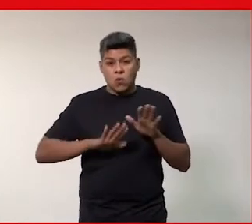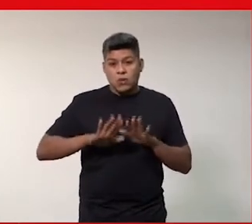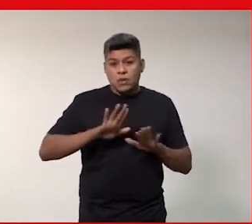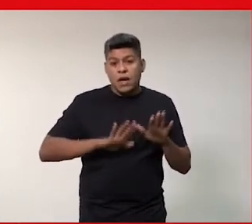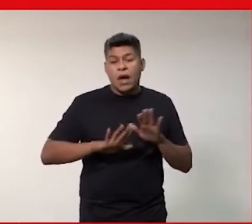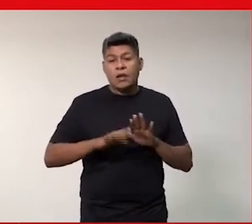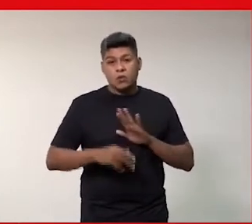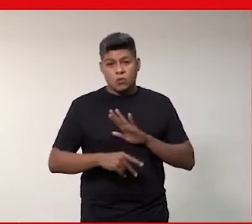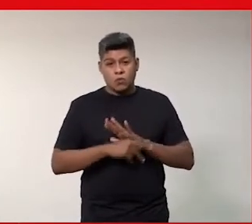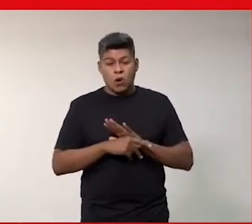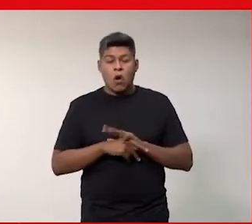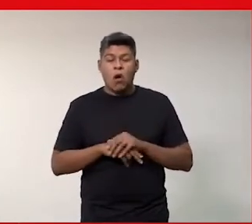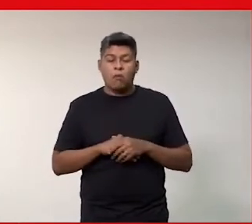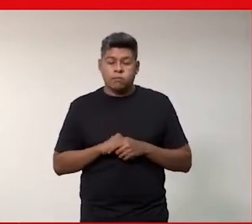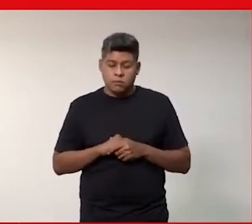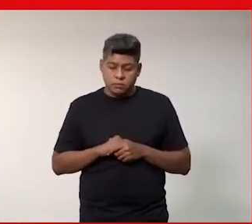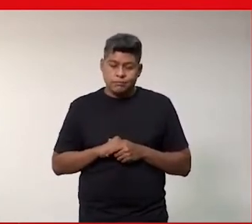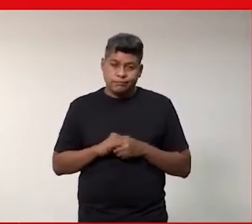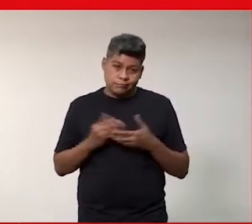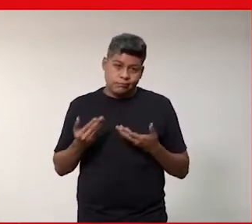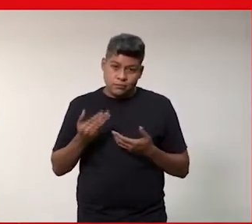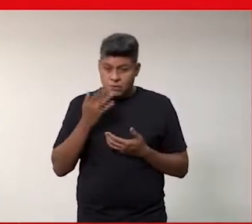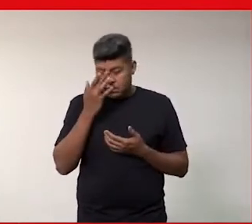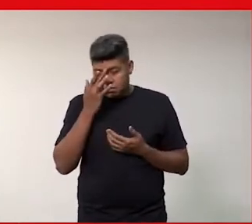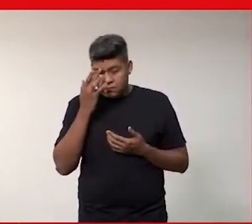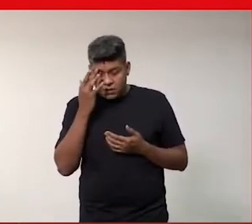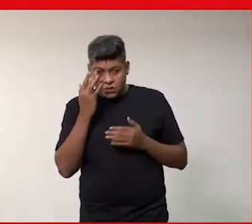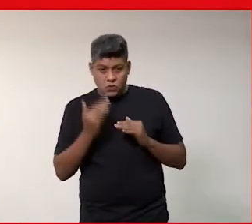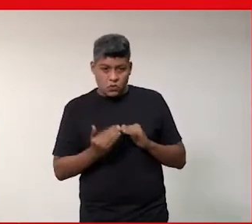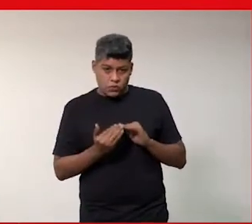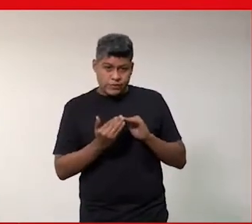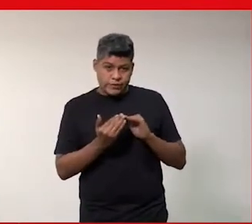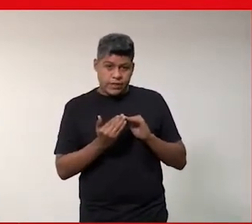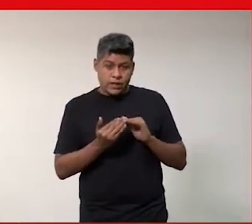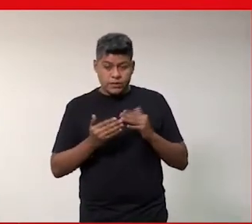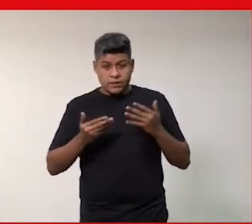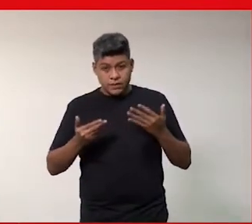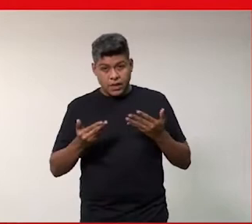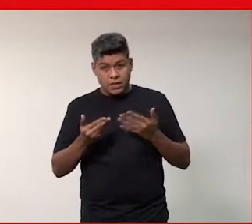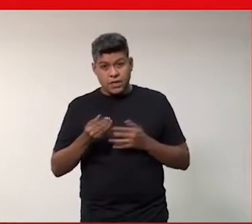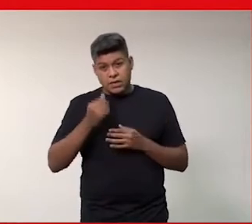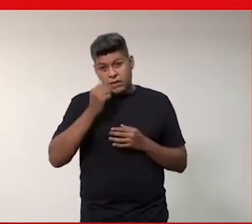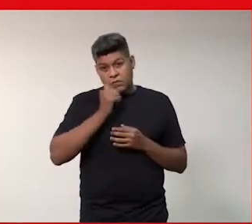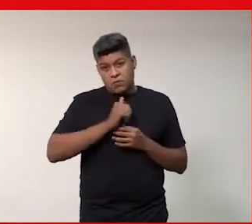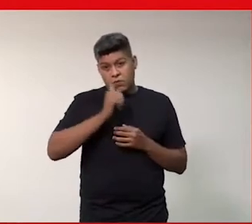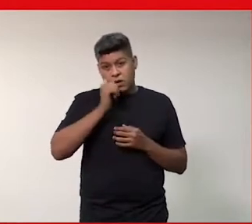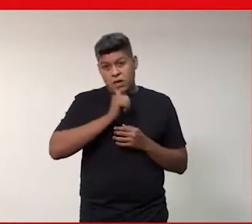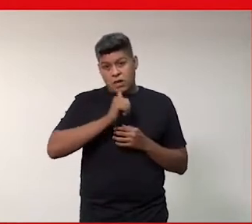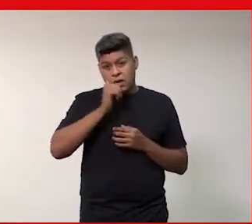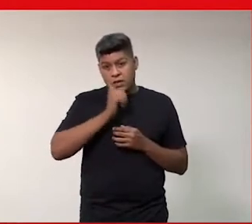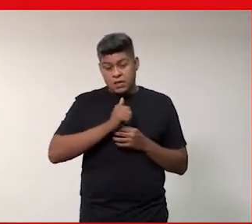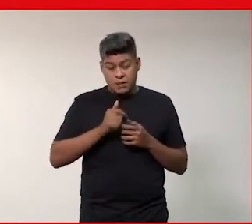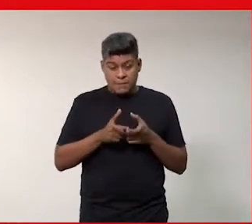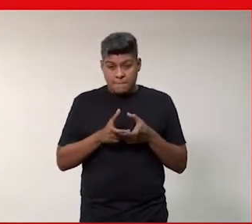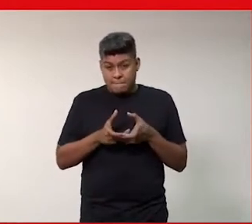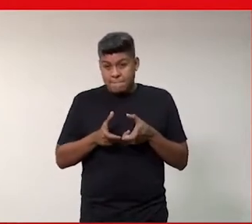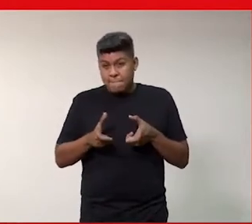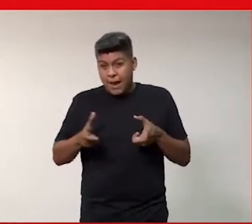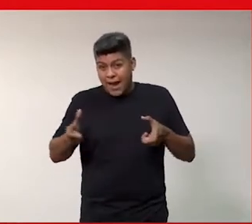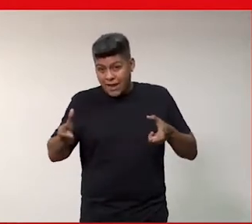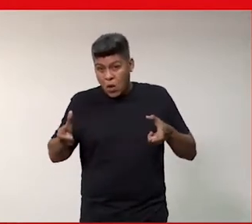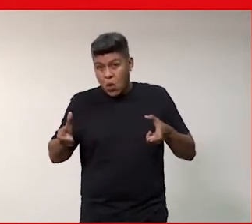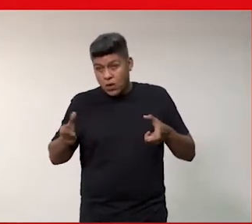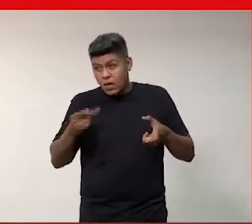muito relacionado a cuidados, de pessoas em casa. E aí, dessas mulheres, a grande maioria